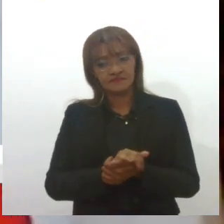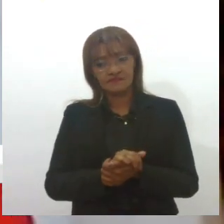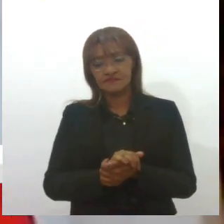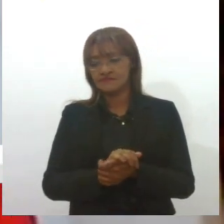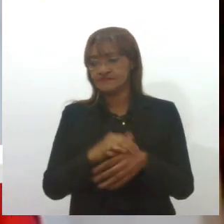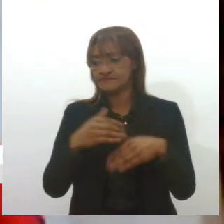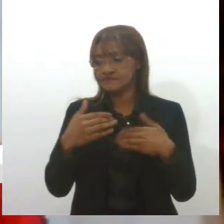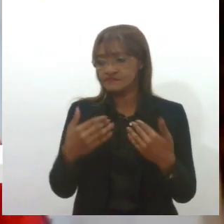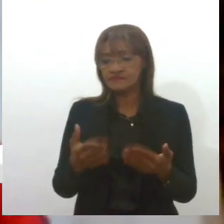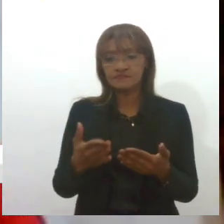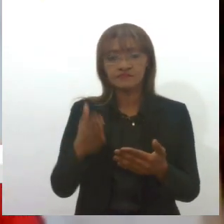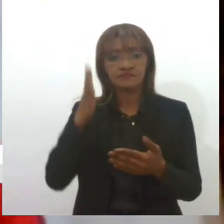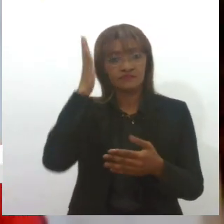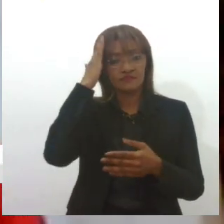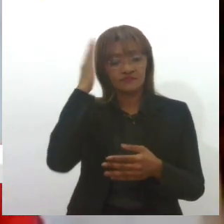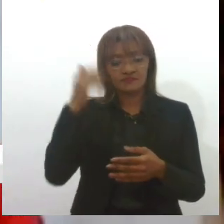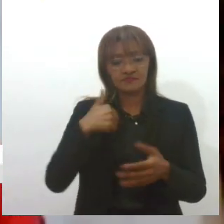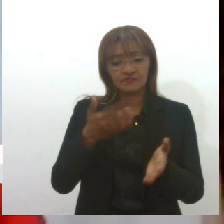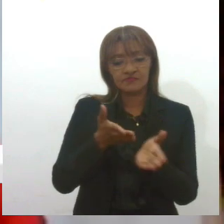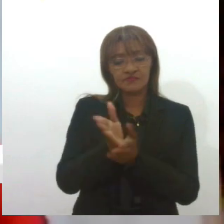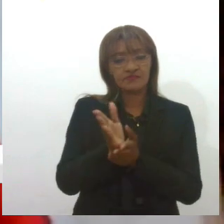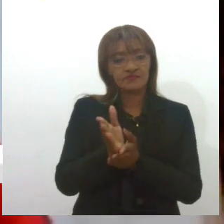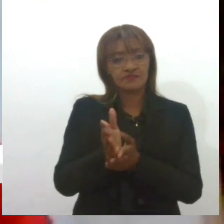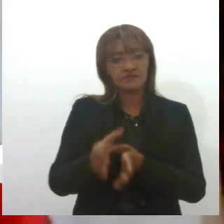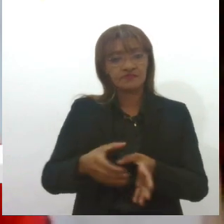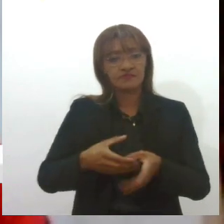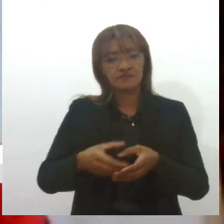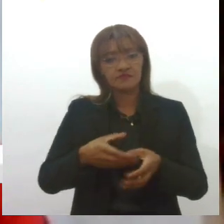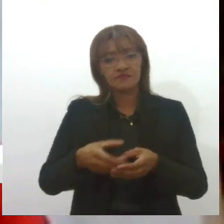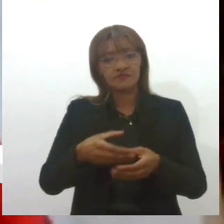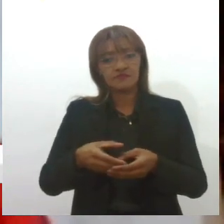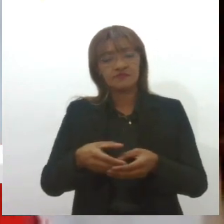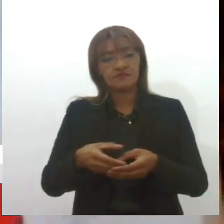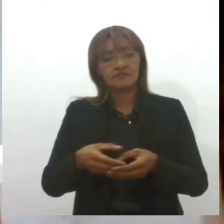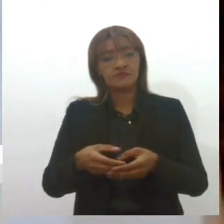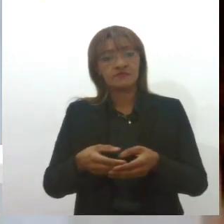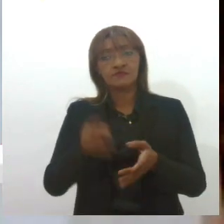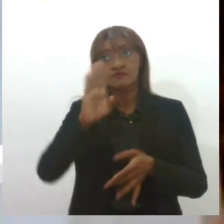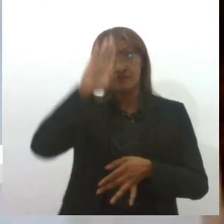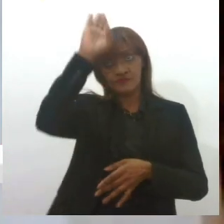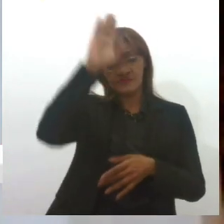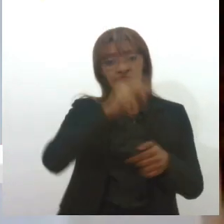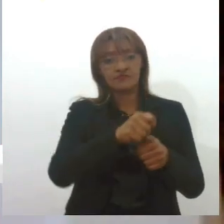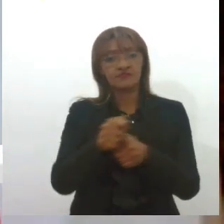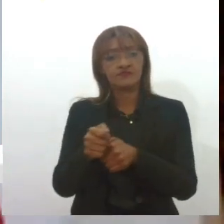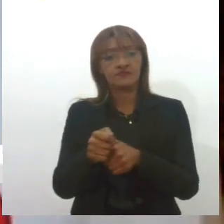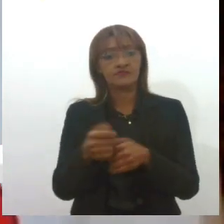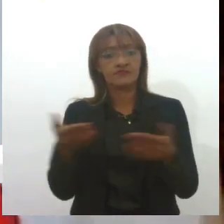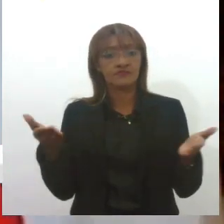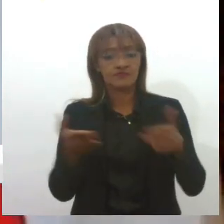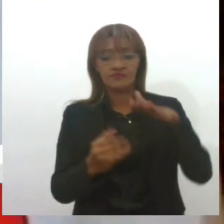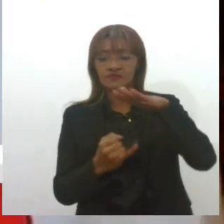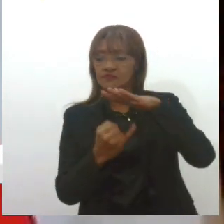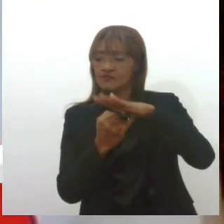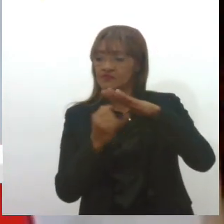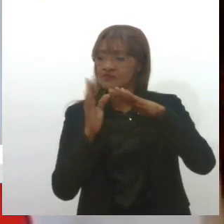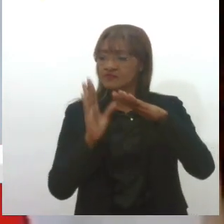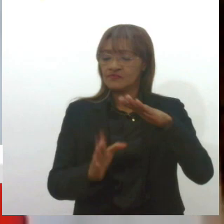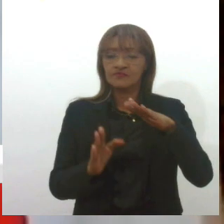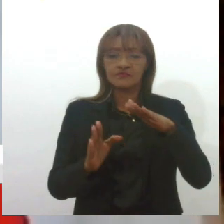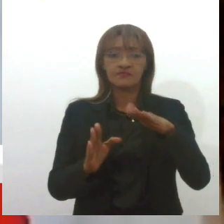quando eu entrei, quando eu passei no concurso público, que fui ser bombeira militar, numa instituição genuinamente masculina,